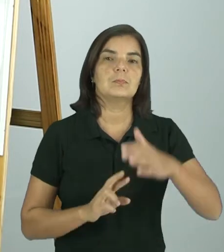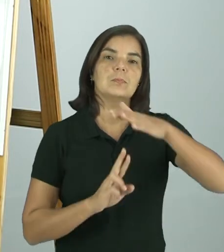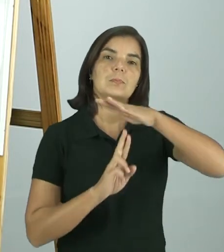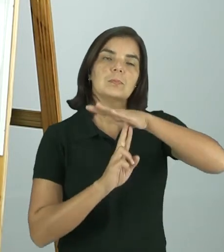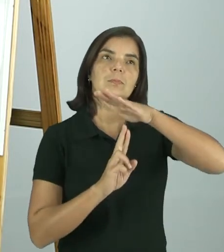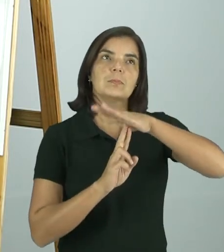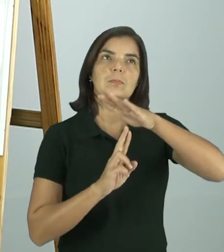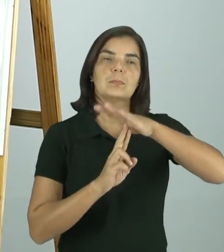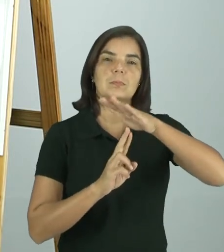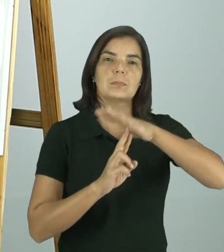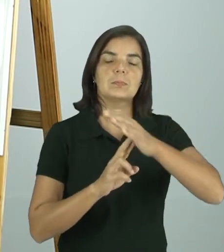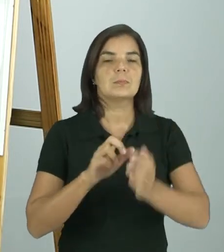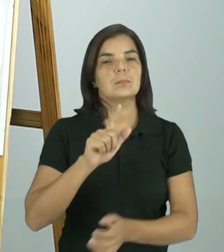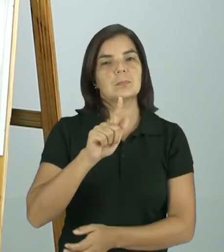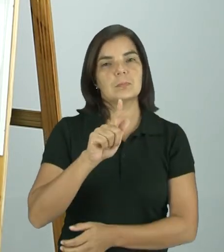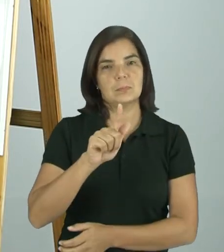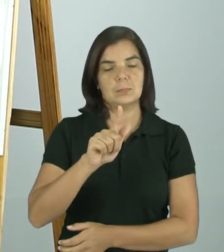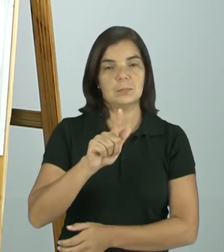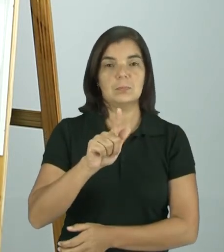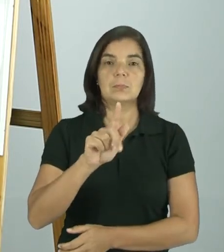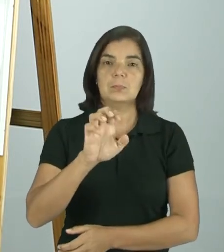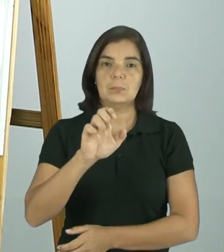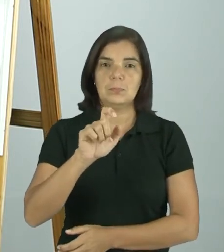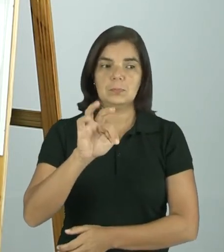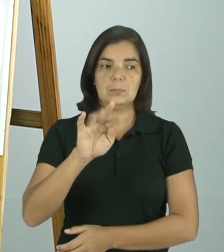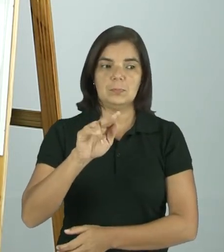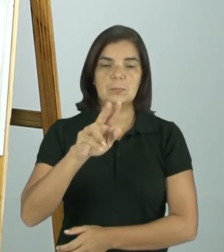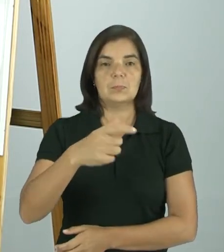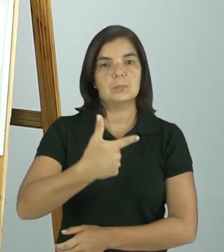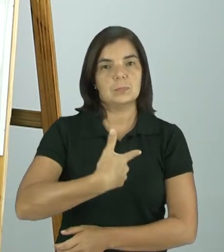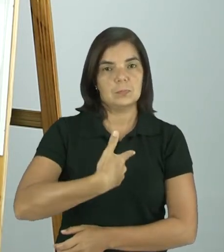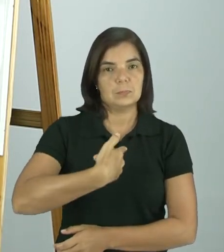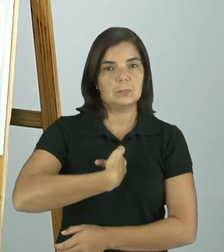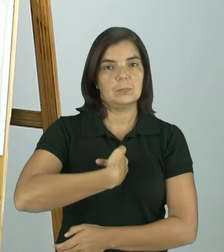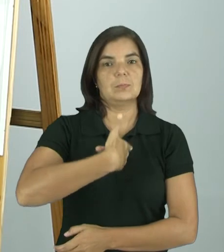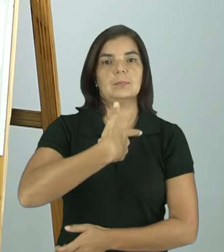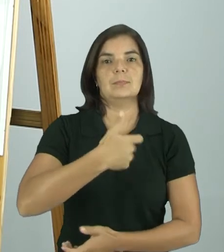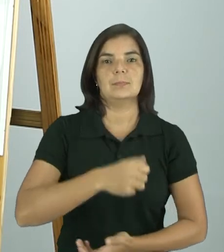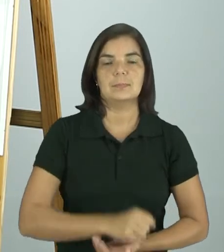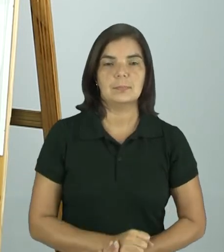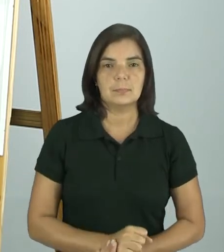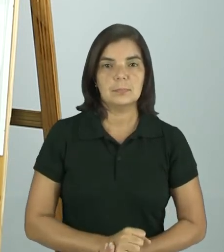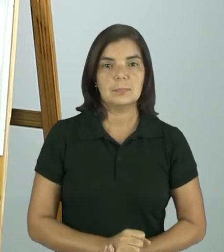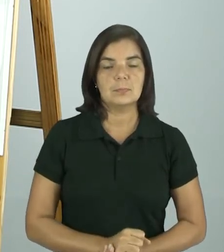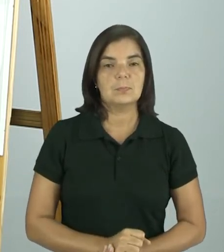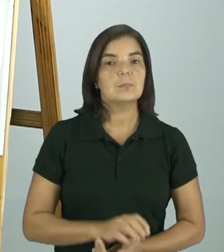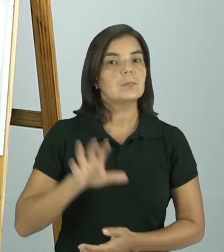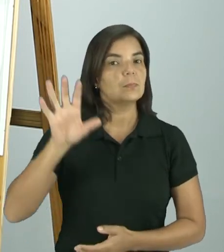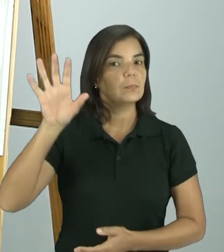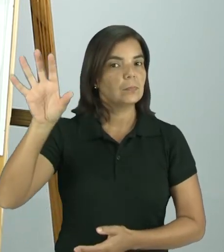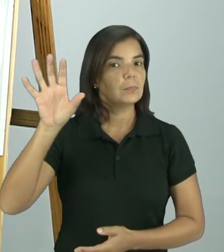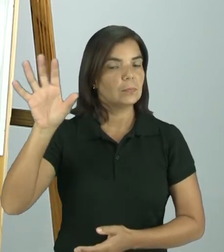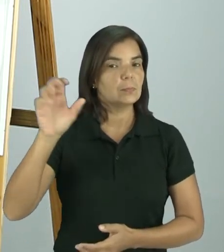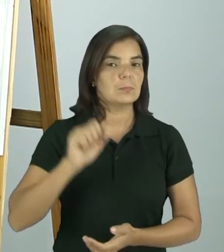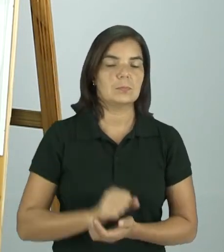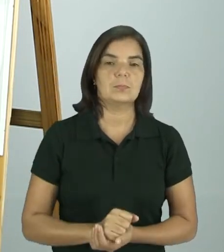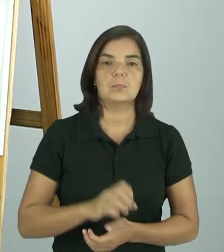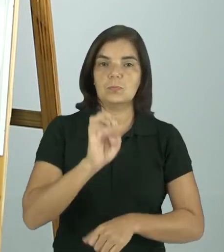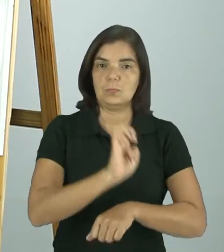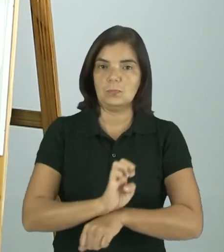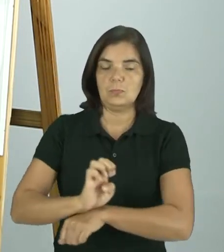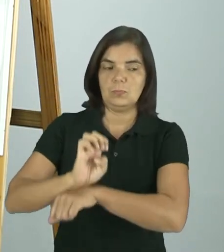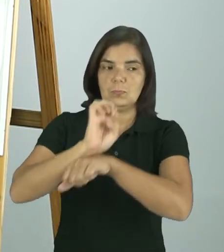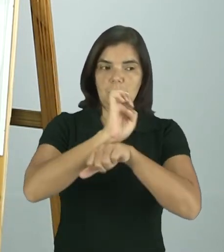Getúlio Vargas, tá? Essa praça recebeu o nome de Getúlio Vargas. E ela fica lá em Campos de Mourão, no estado